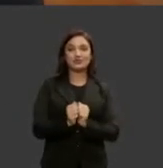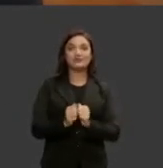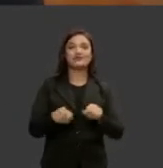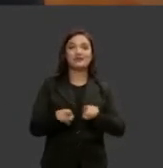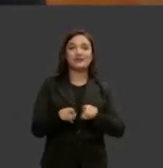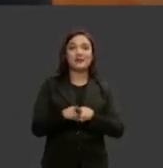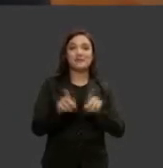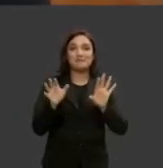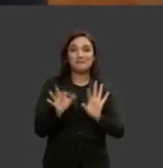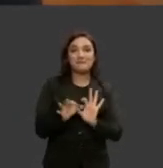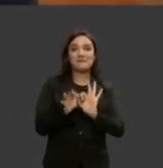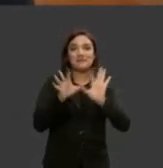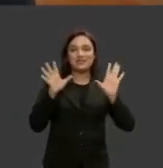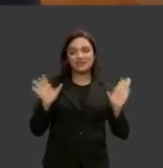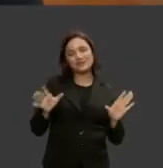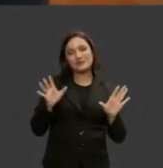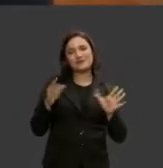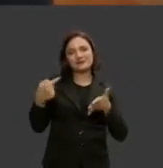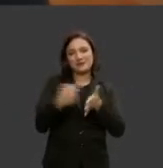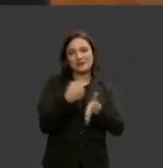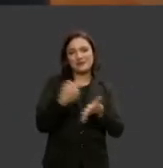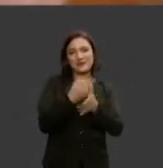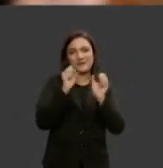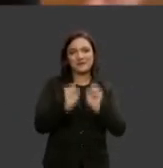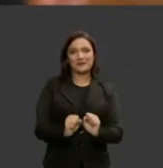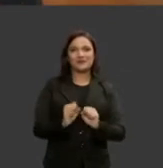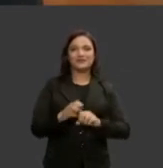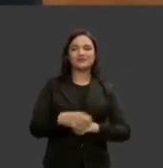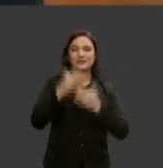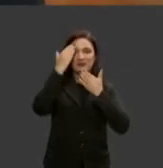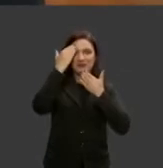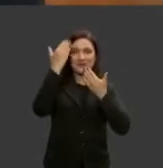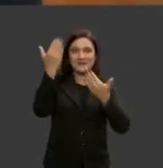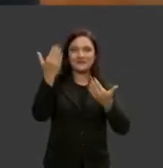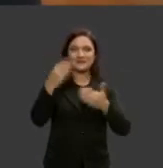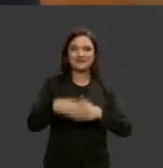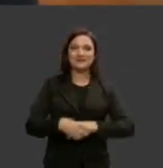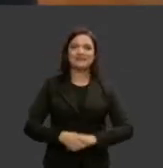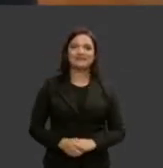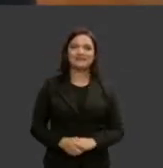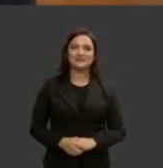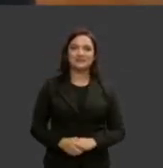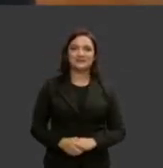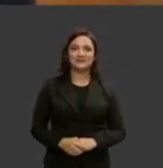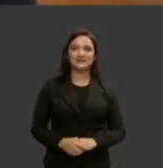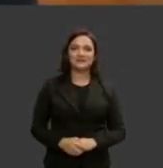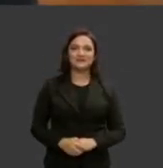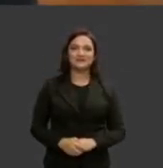disposição para questionamentos caso sejam necessários muito obrigada pela oportunidade